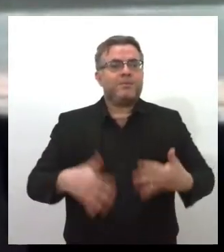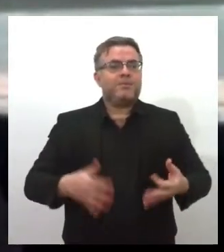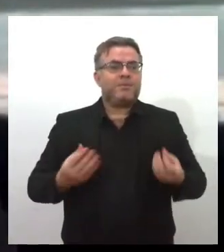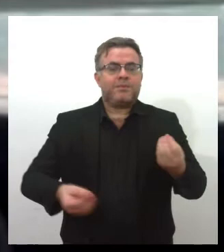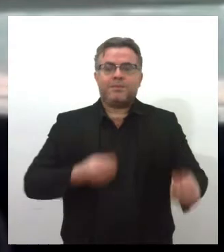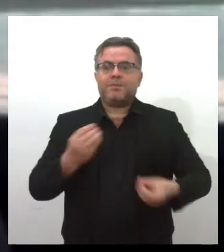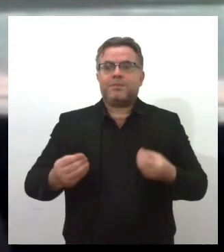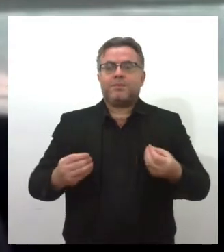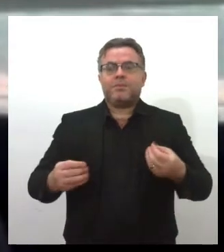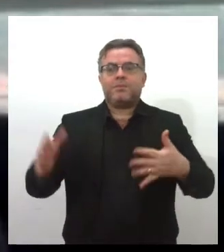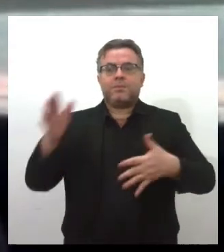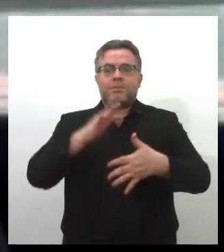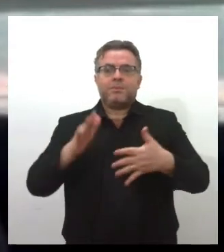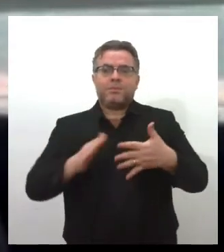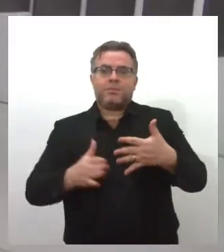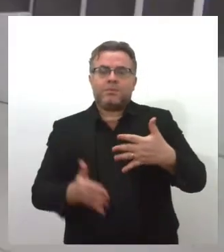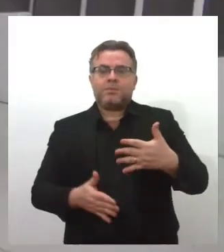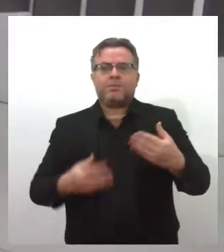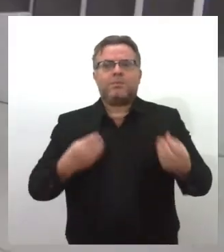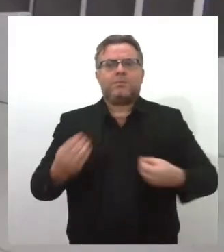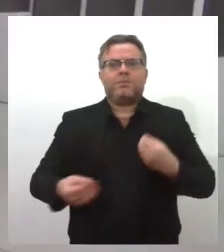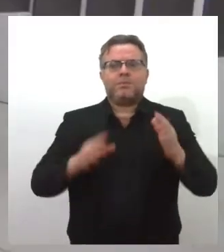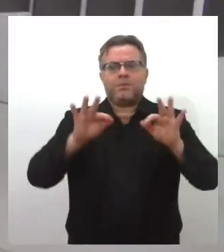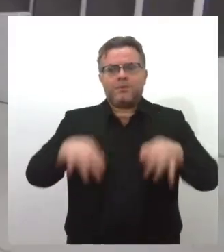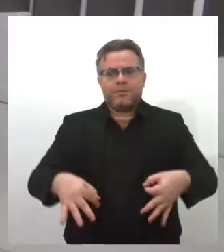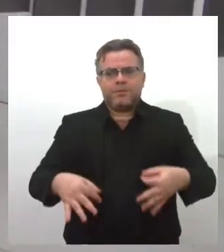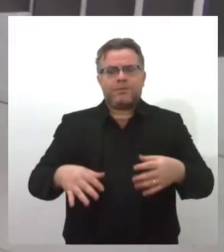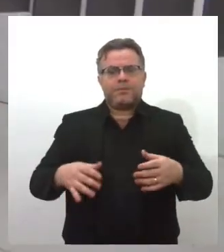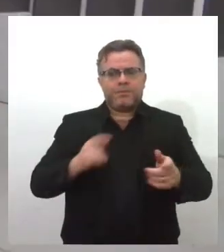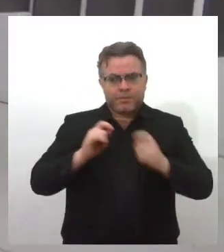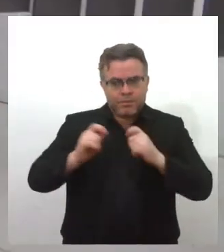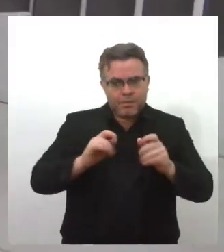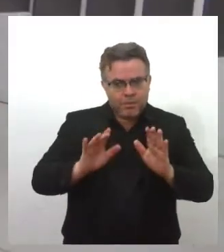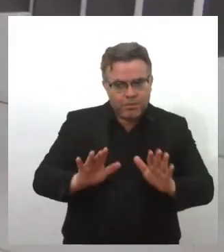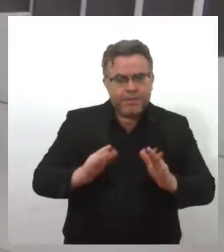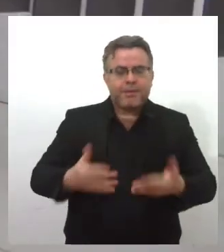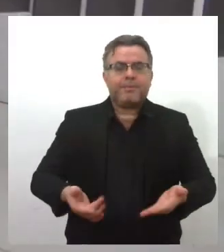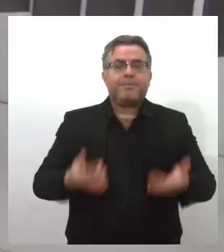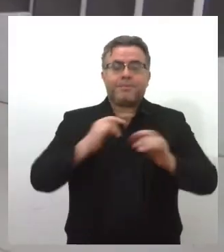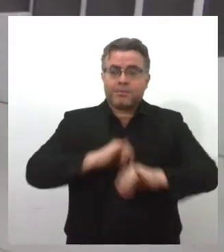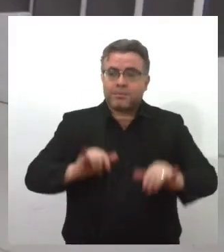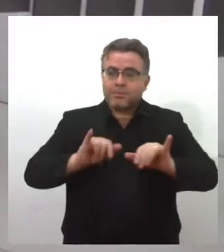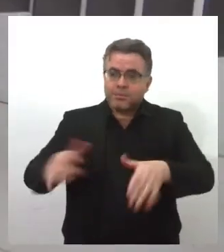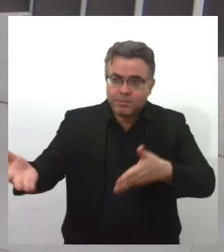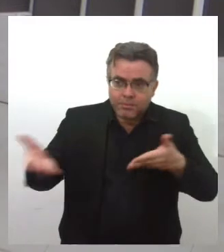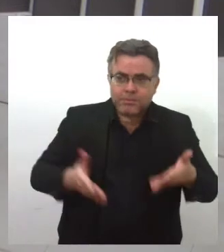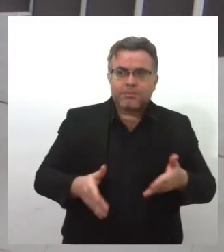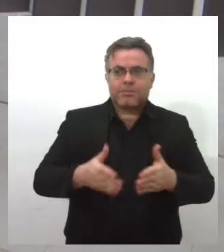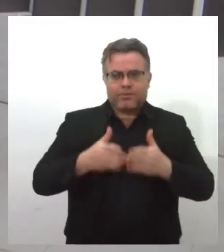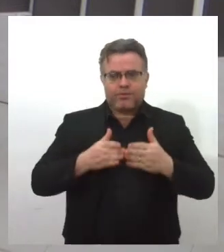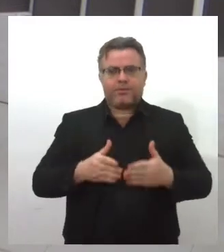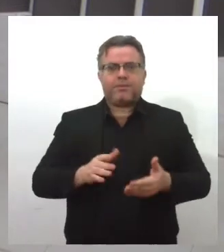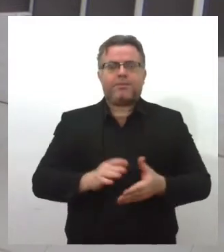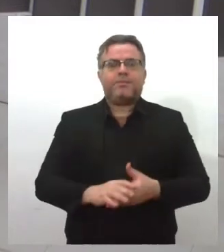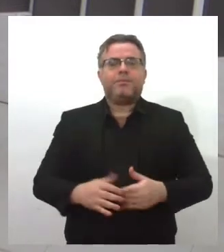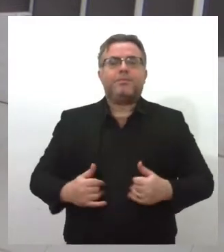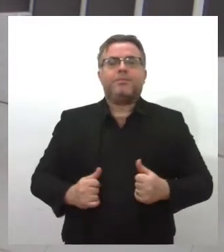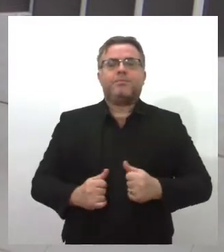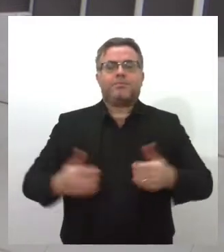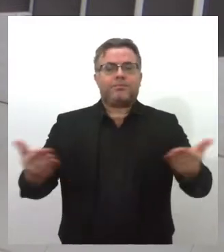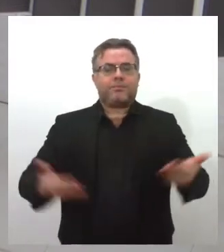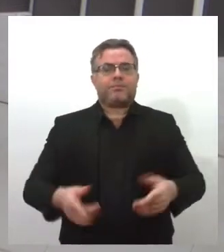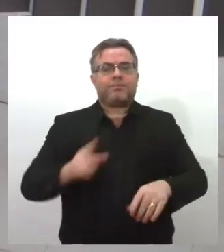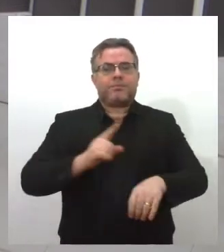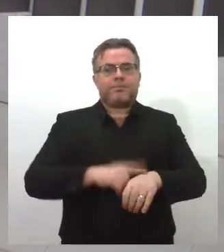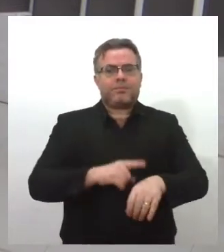os seus níveis. E antes de encerrar, vamos só reforçar o convite para as pessoas se inscreverem no Edital. Perfeito. Hoje, a partir